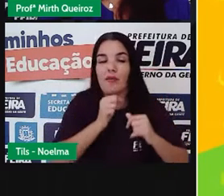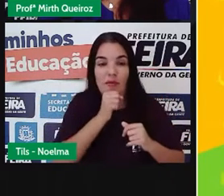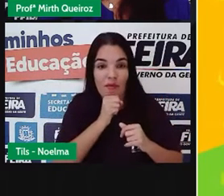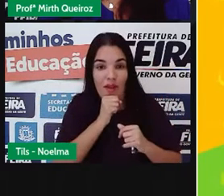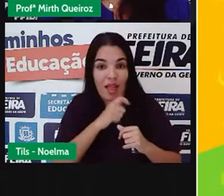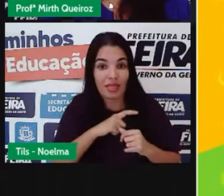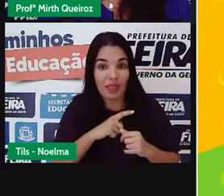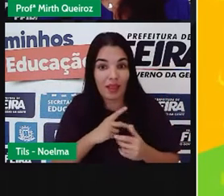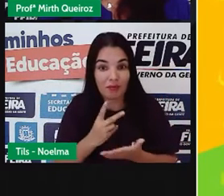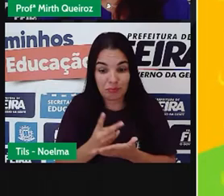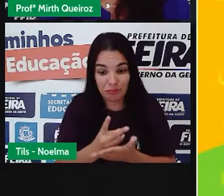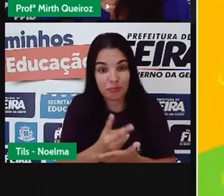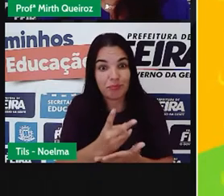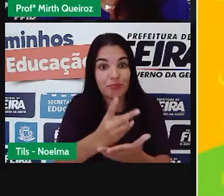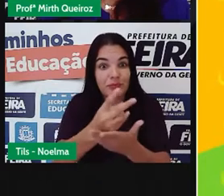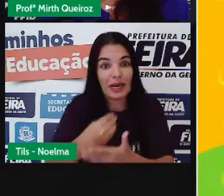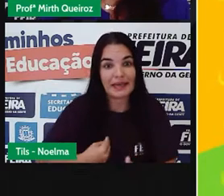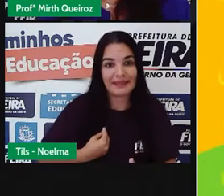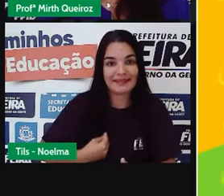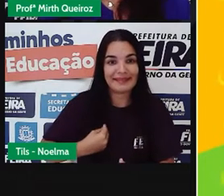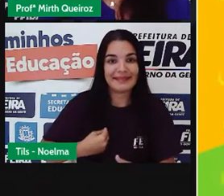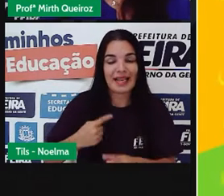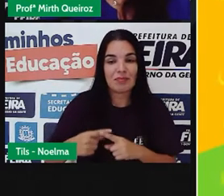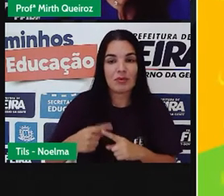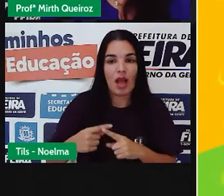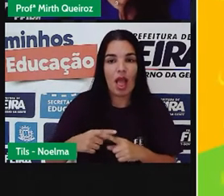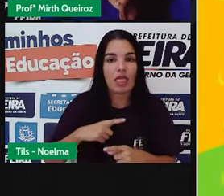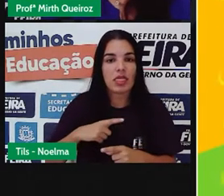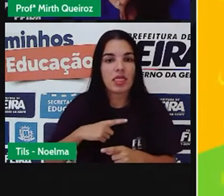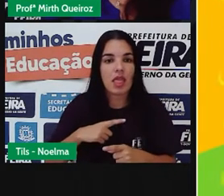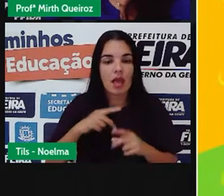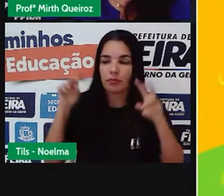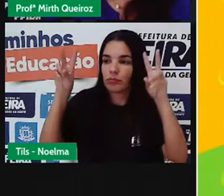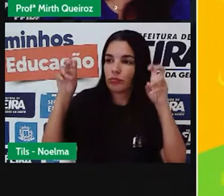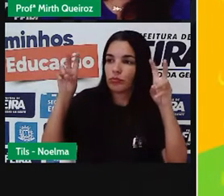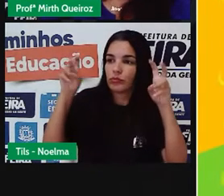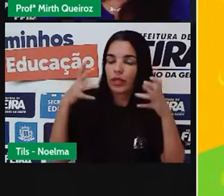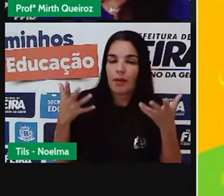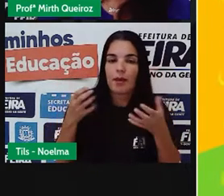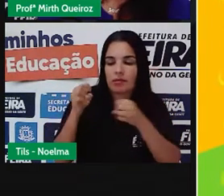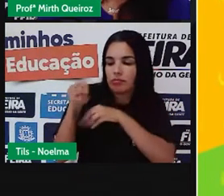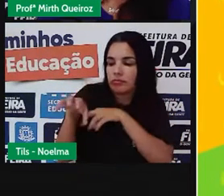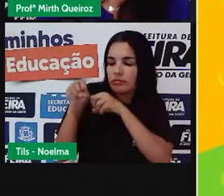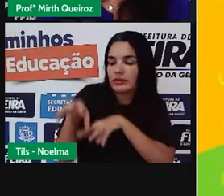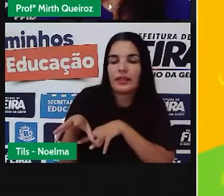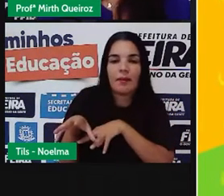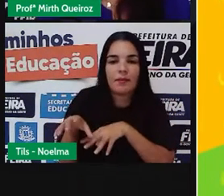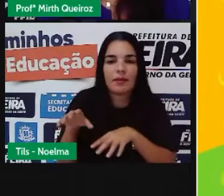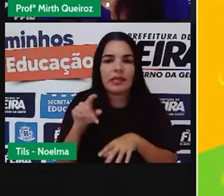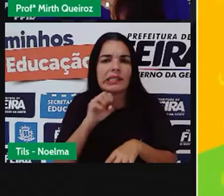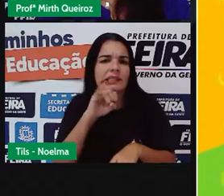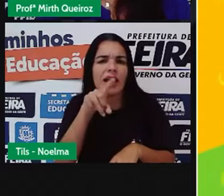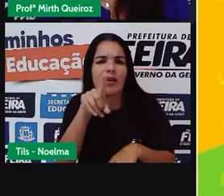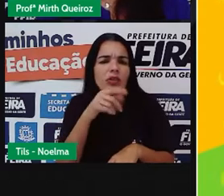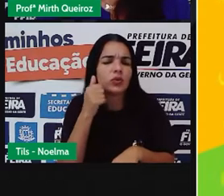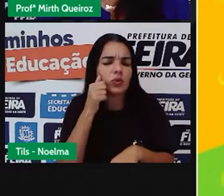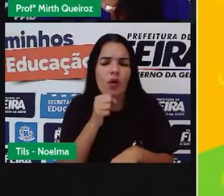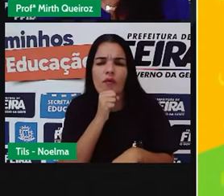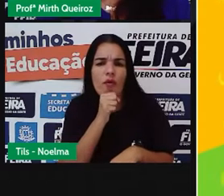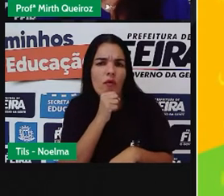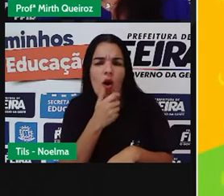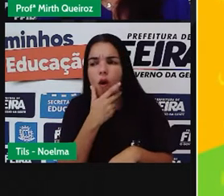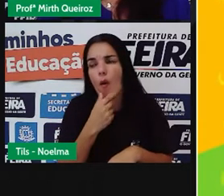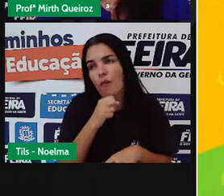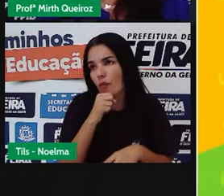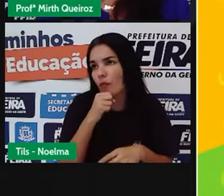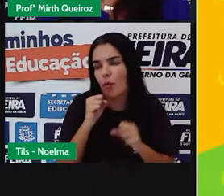principalmente por causa da tradição oral. Quem aqui nunca brincou com a sua avó? Ou o